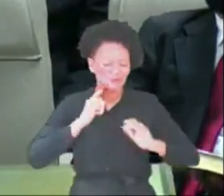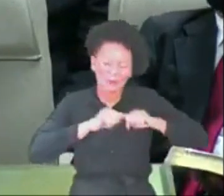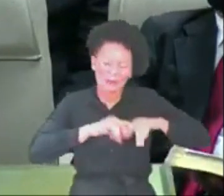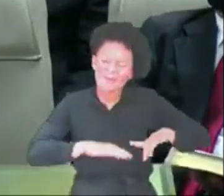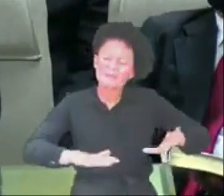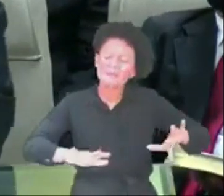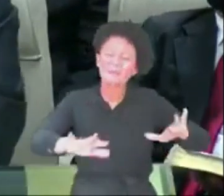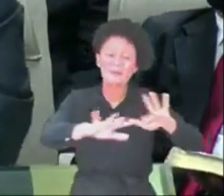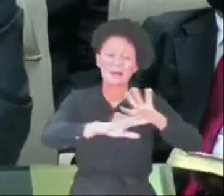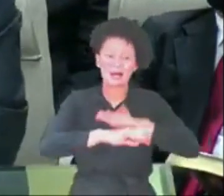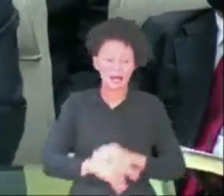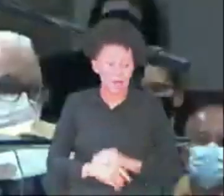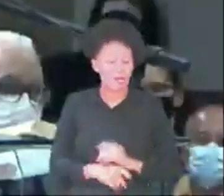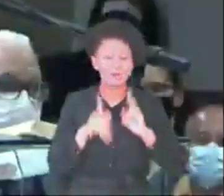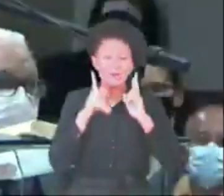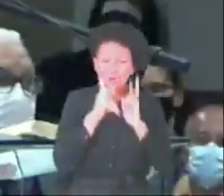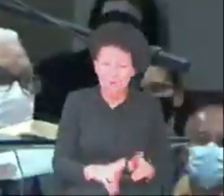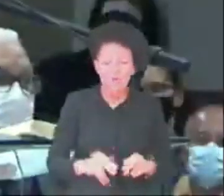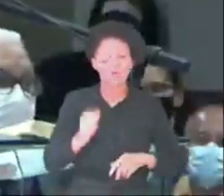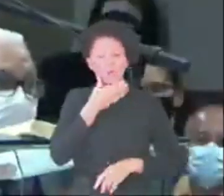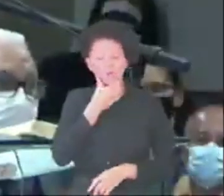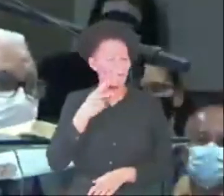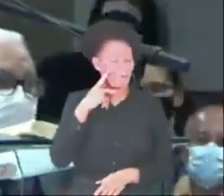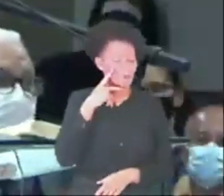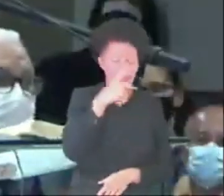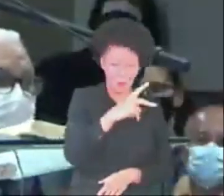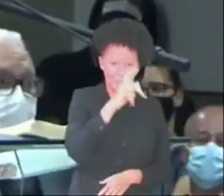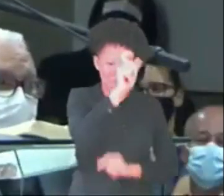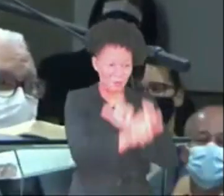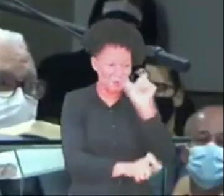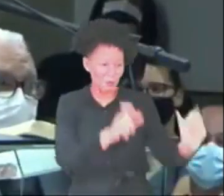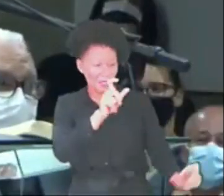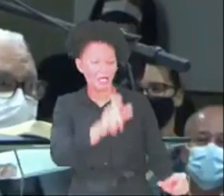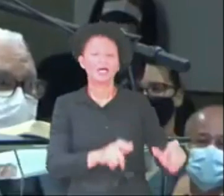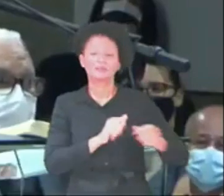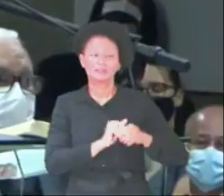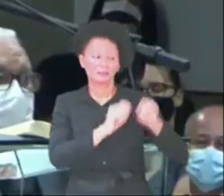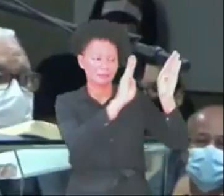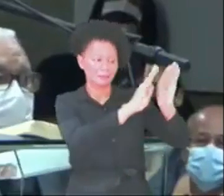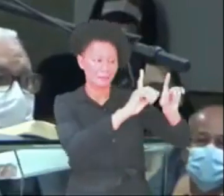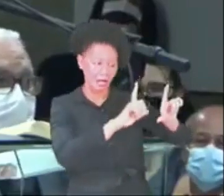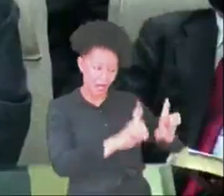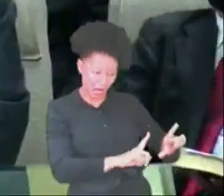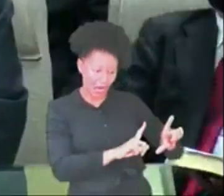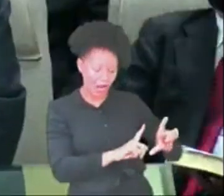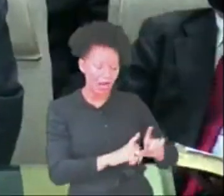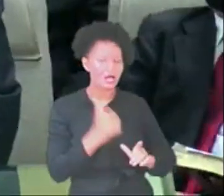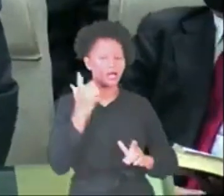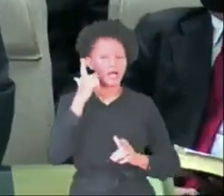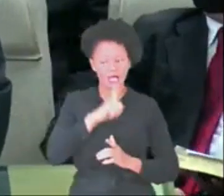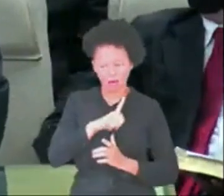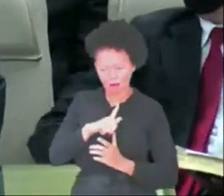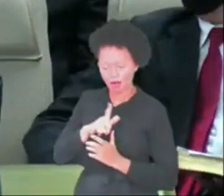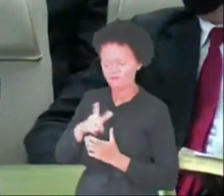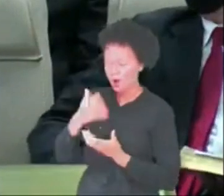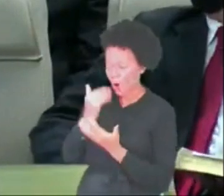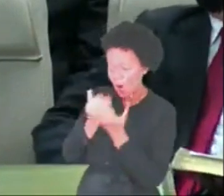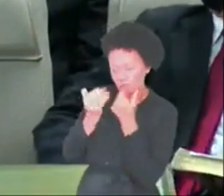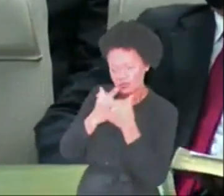Eles comiam, os profetas de Baal, comiam da mesa, de quem, meus amados irmãos? Nova...